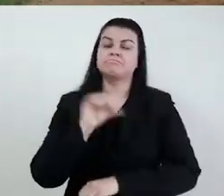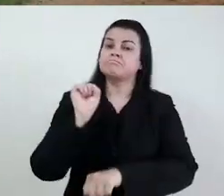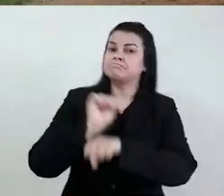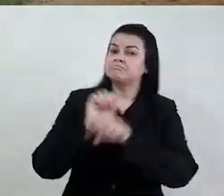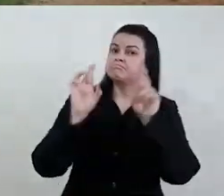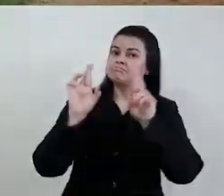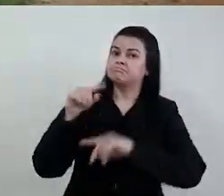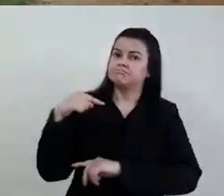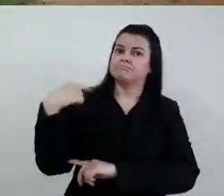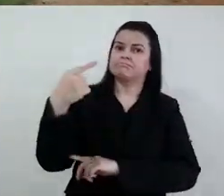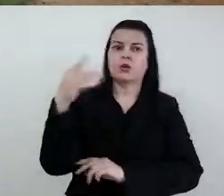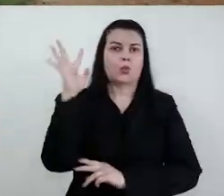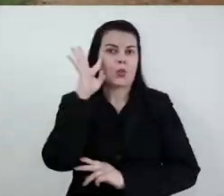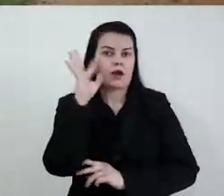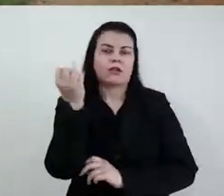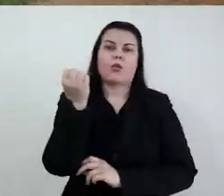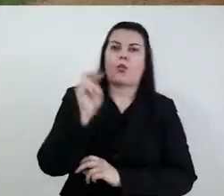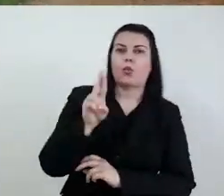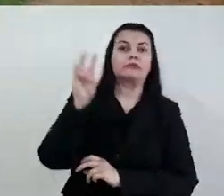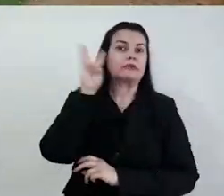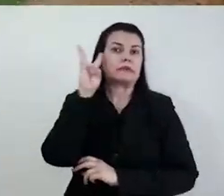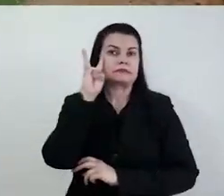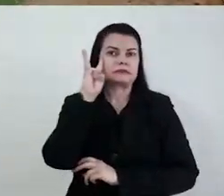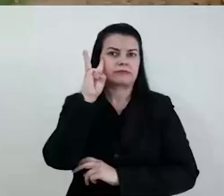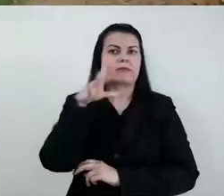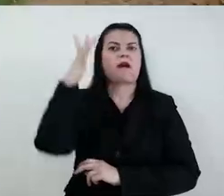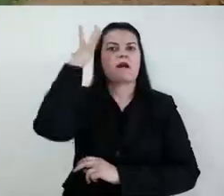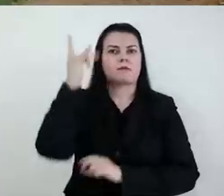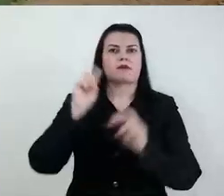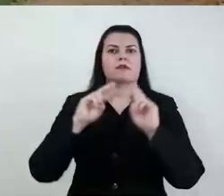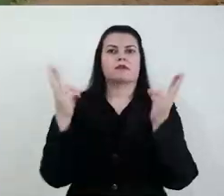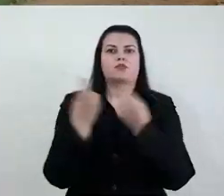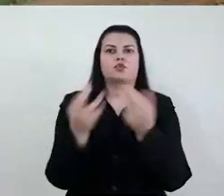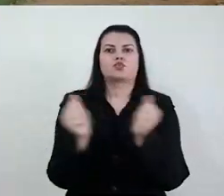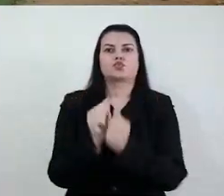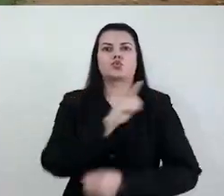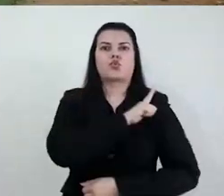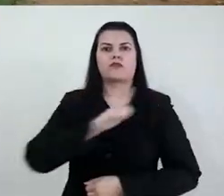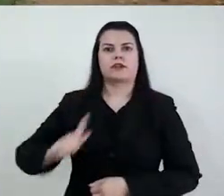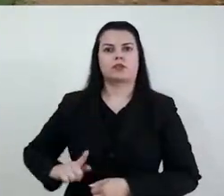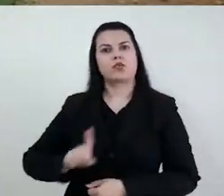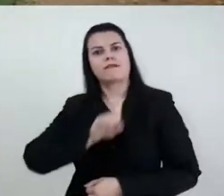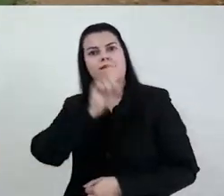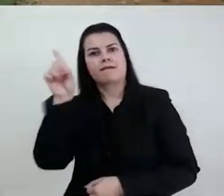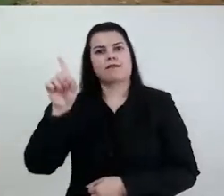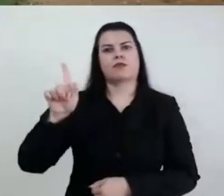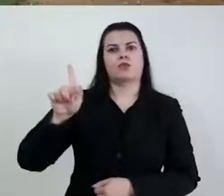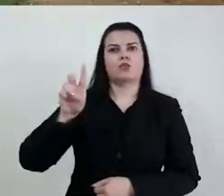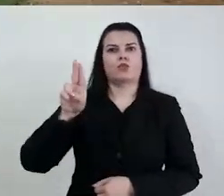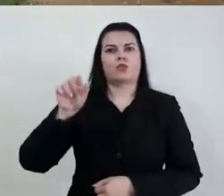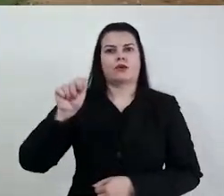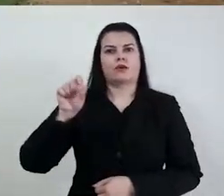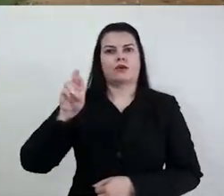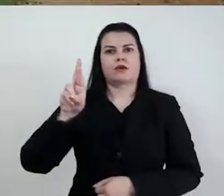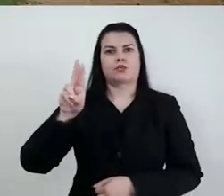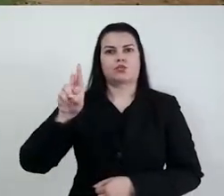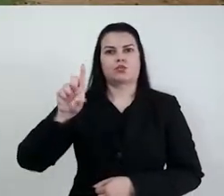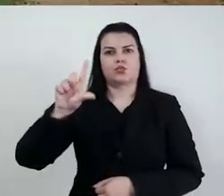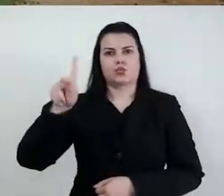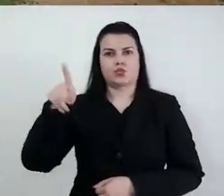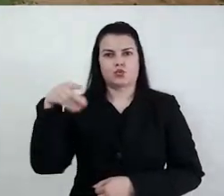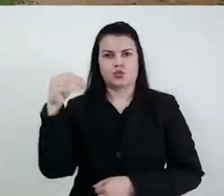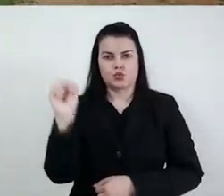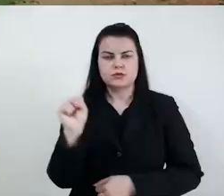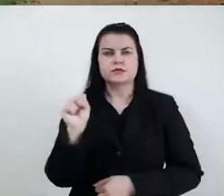preparou e nós esperamos até quarta-feira, talvez na própria terça-feira, amanhã, na reunião com os governadores